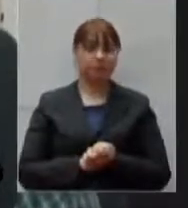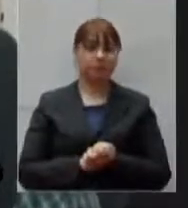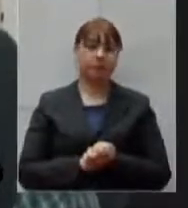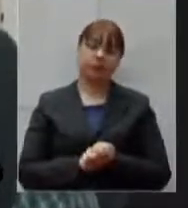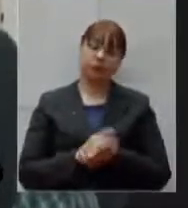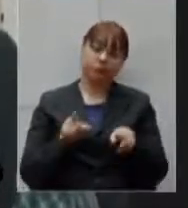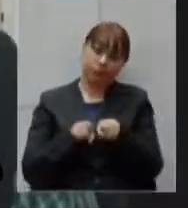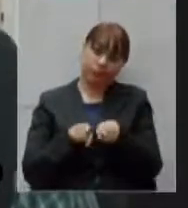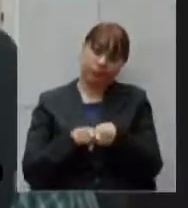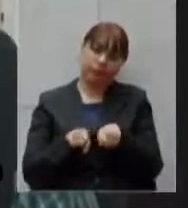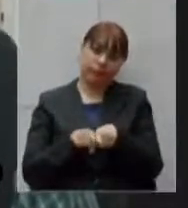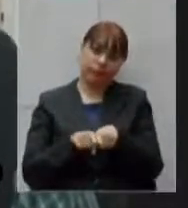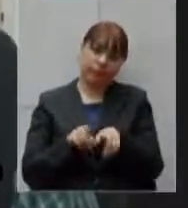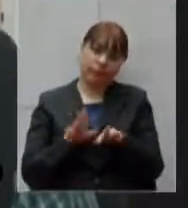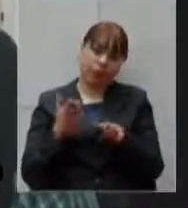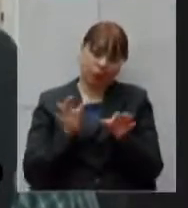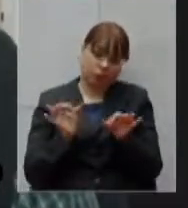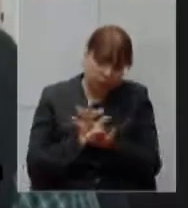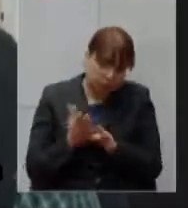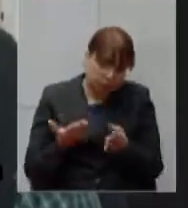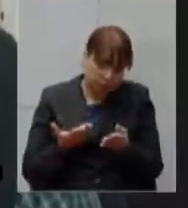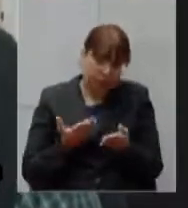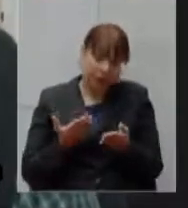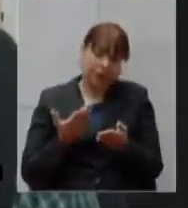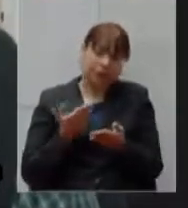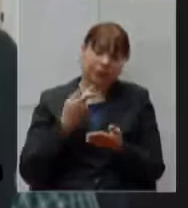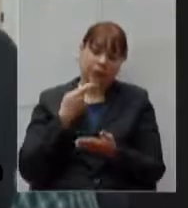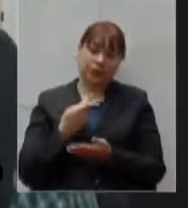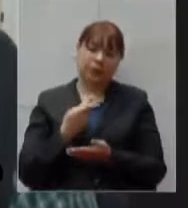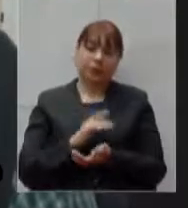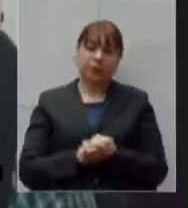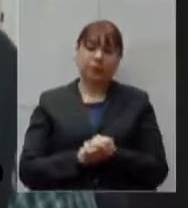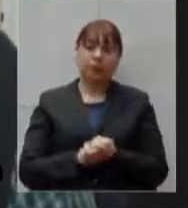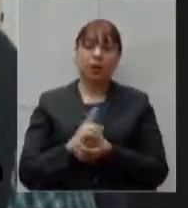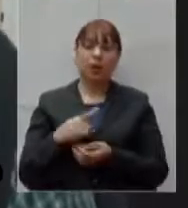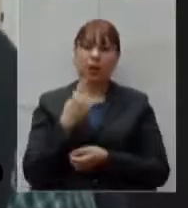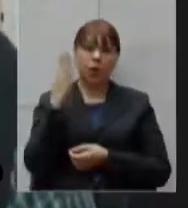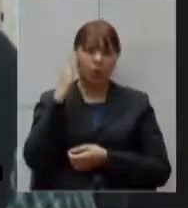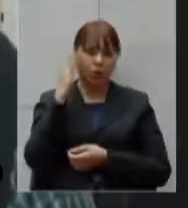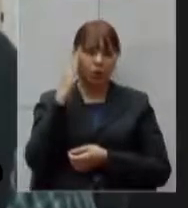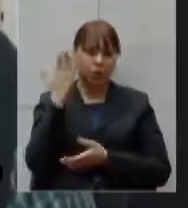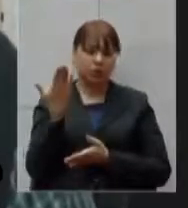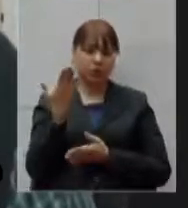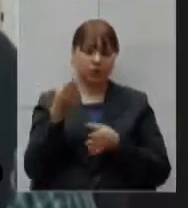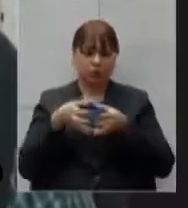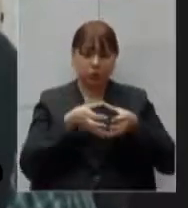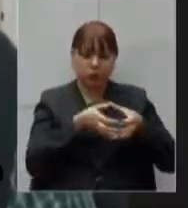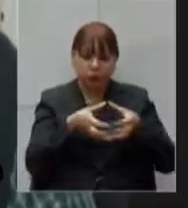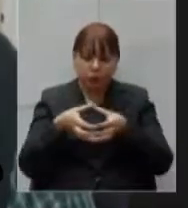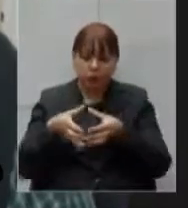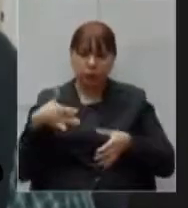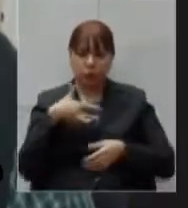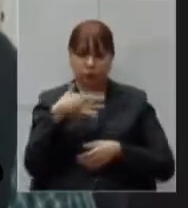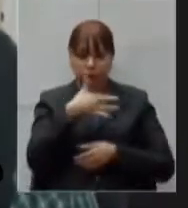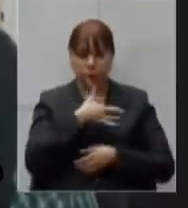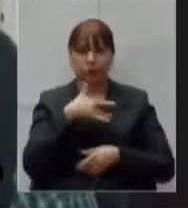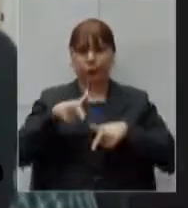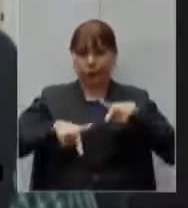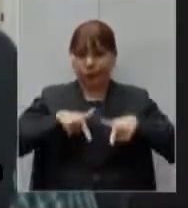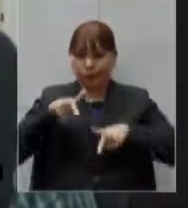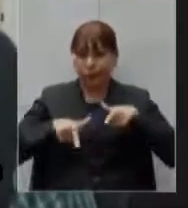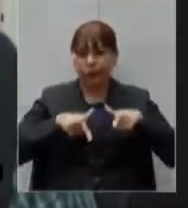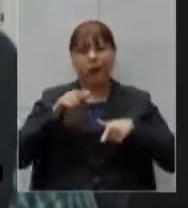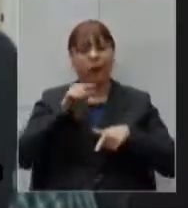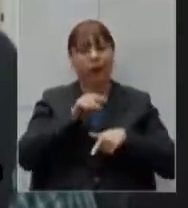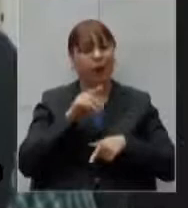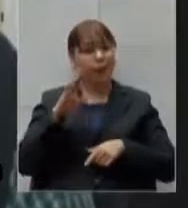verdade terminando concluindo agora nós sabemos que as equipes de saúde que estão na linha de frente são as mais